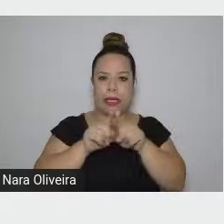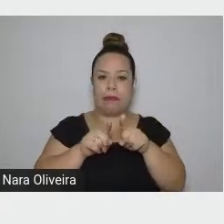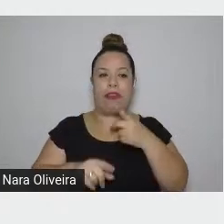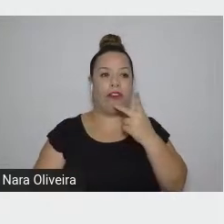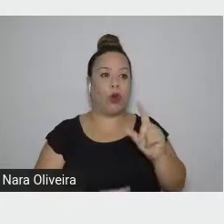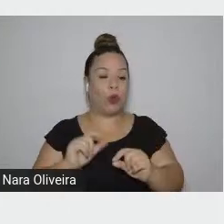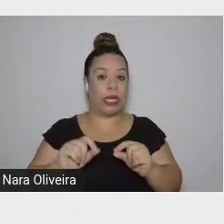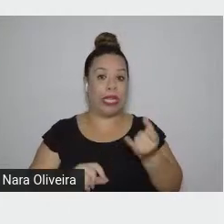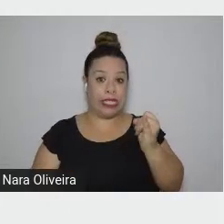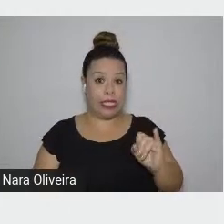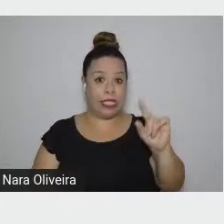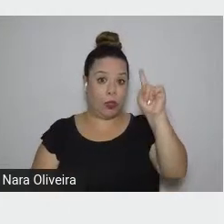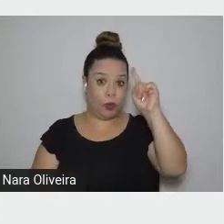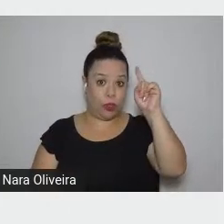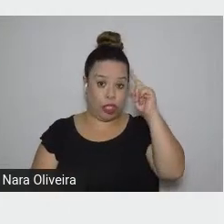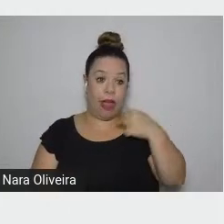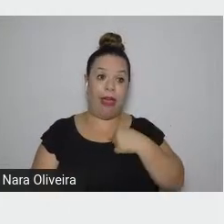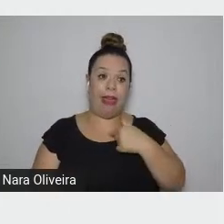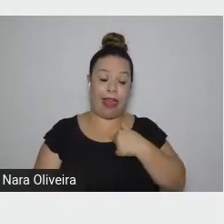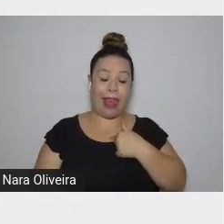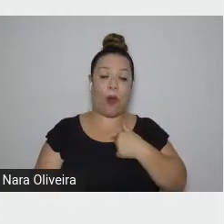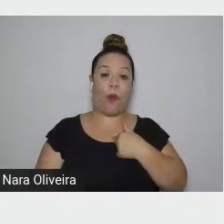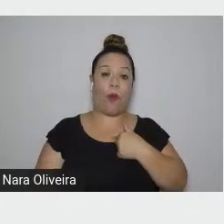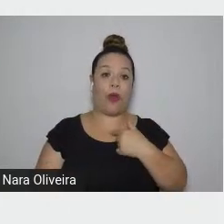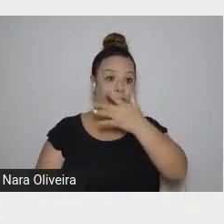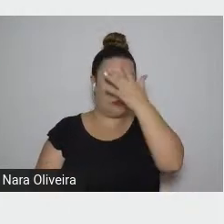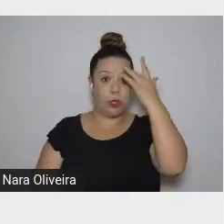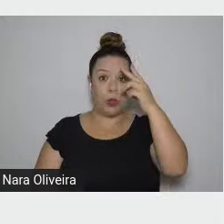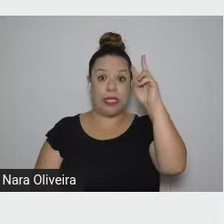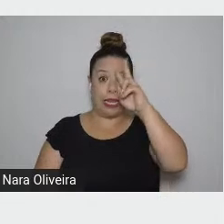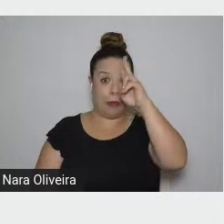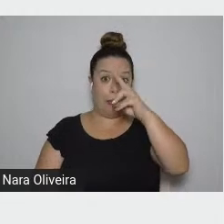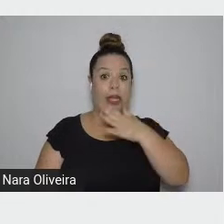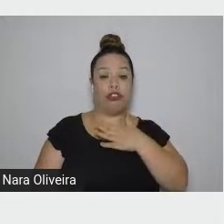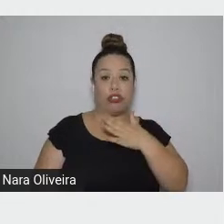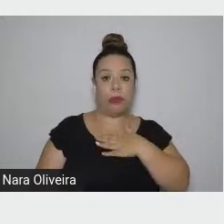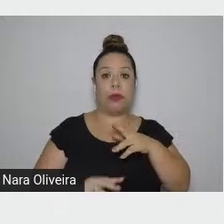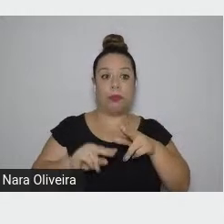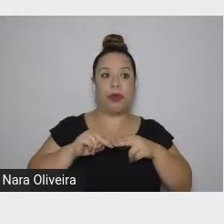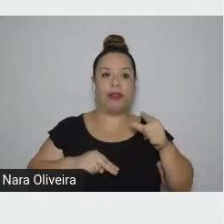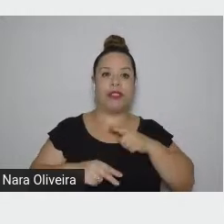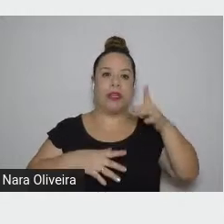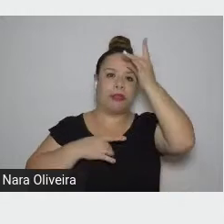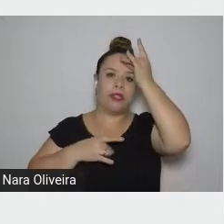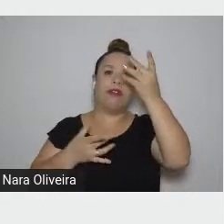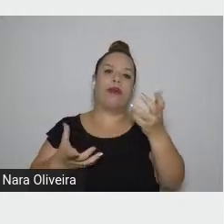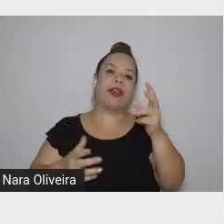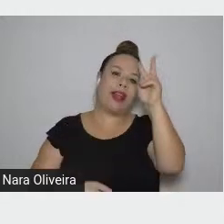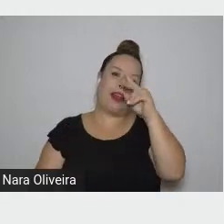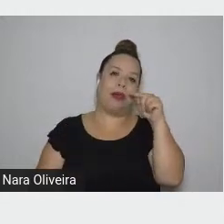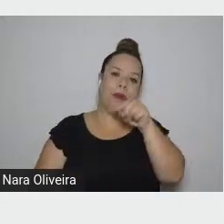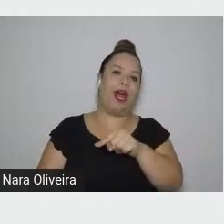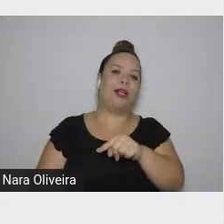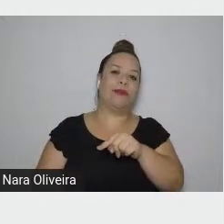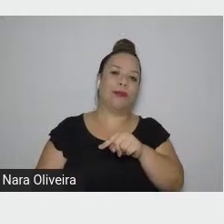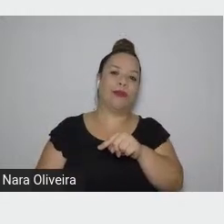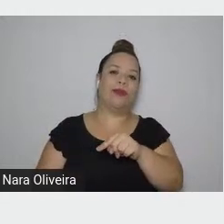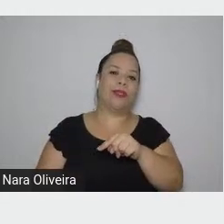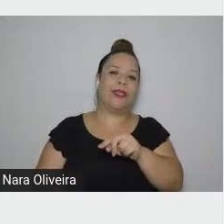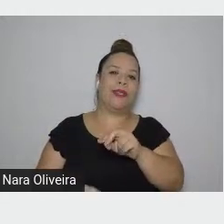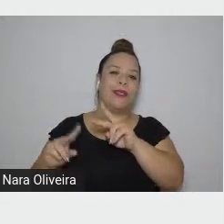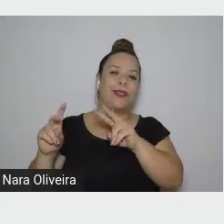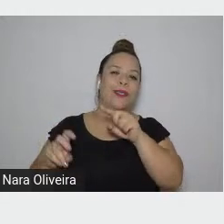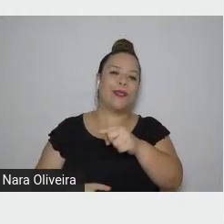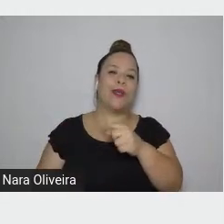algum dia ele fosse lembrado por alguma de suas personagens, ele queria ser lembrado pelo cão das